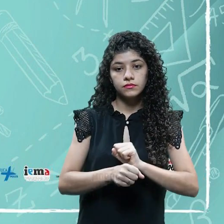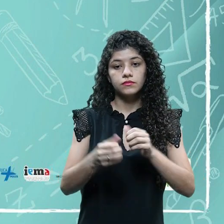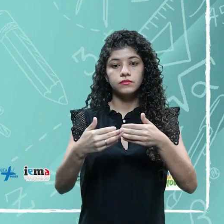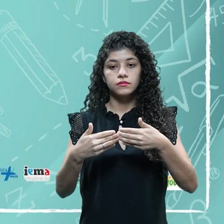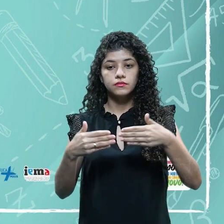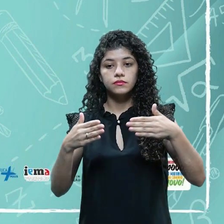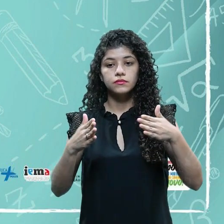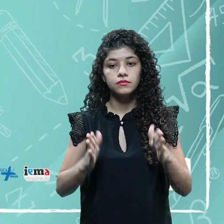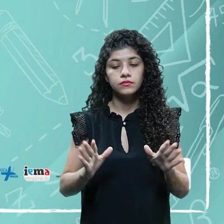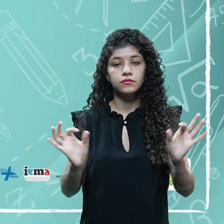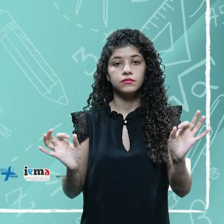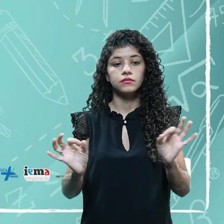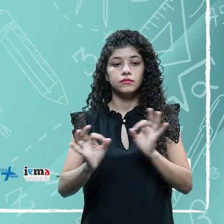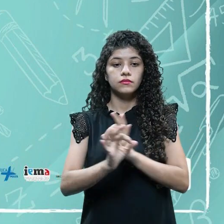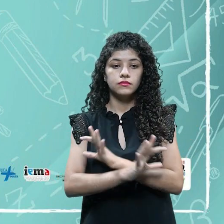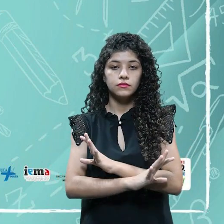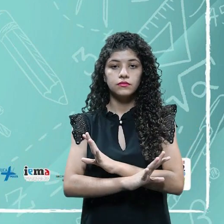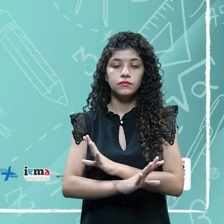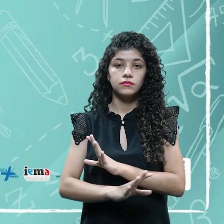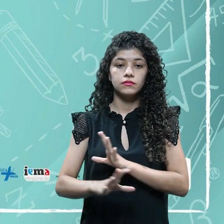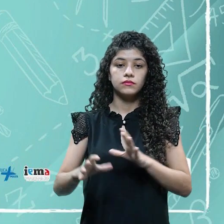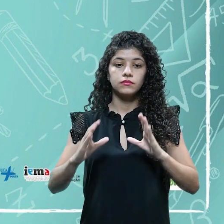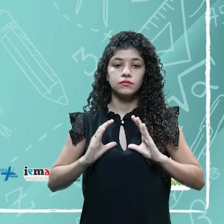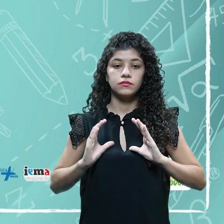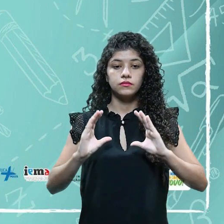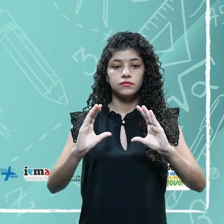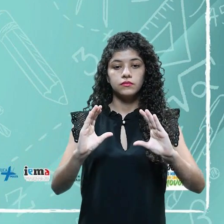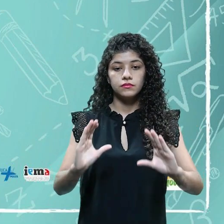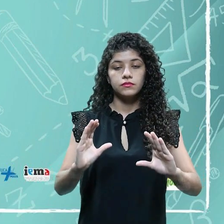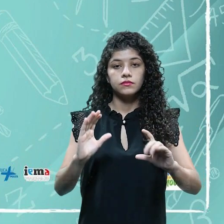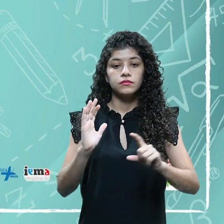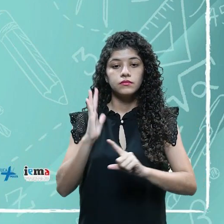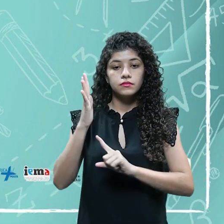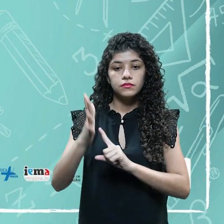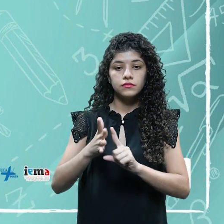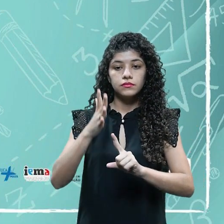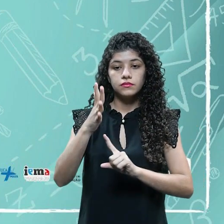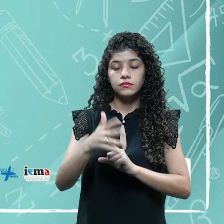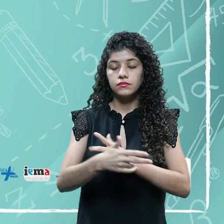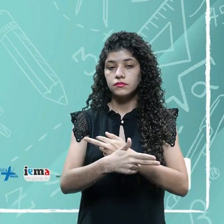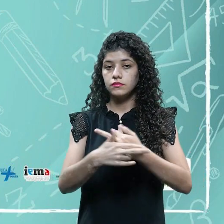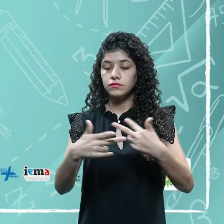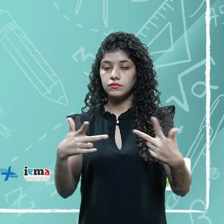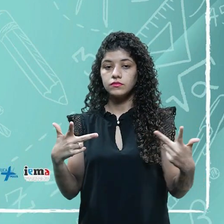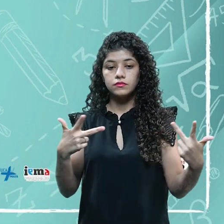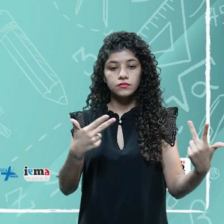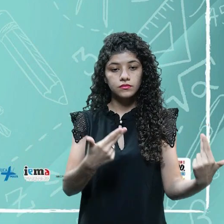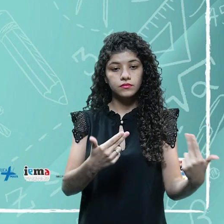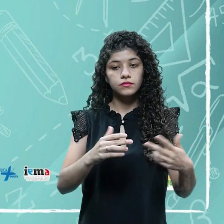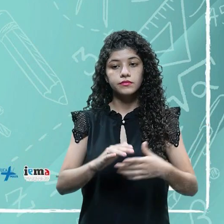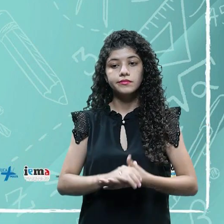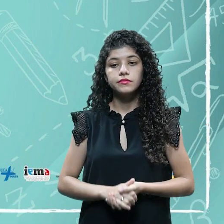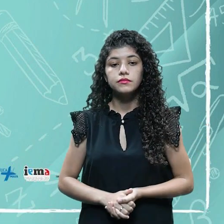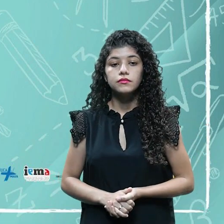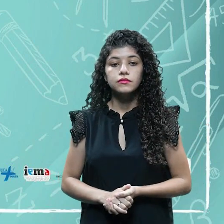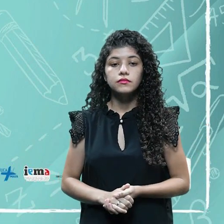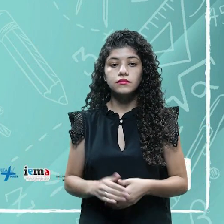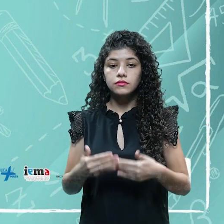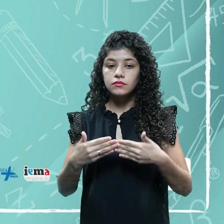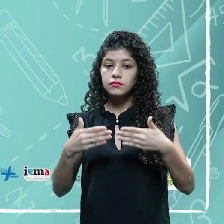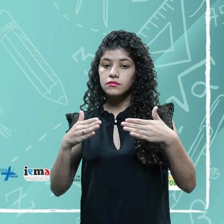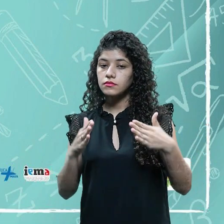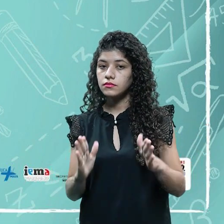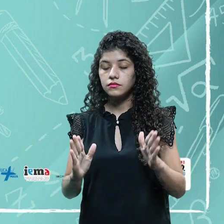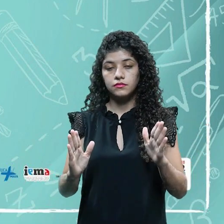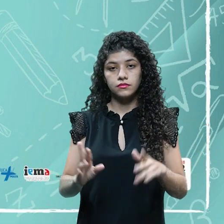aberturas e encerramentos de congressos, seminários, jornadas e outros semelhantes. Como inauguração de retratos